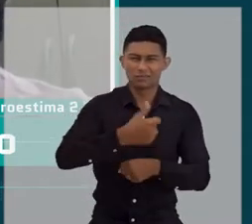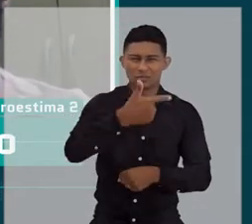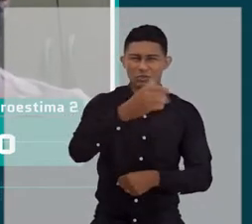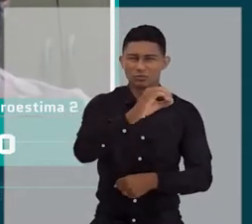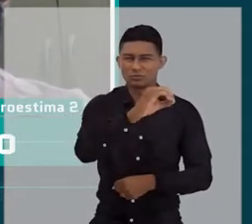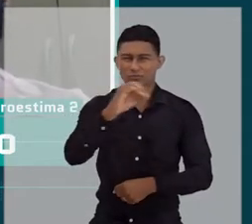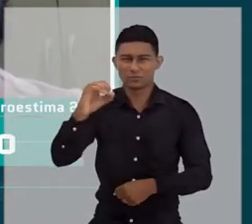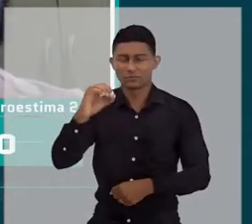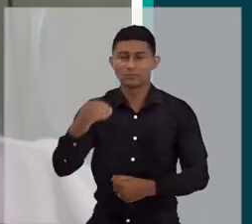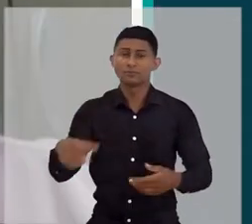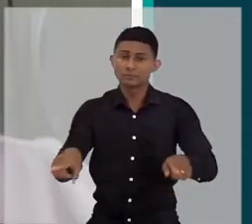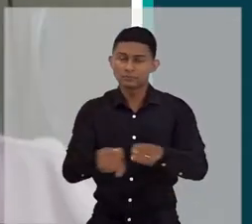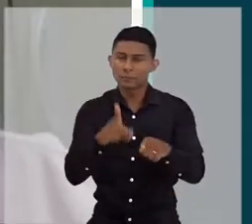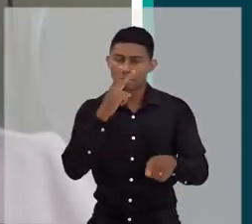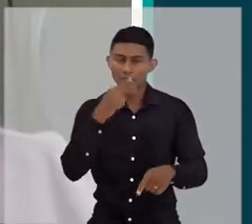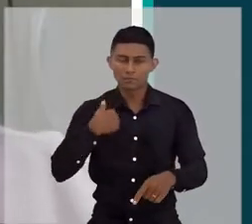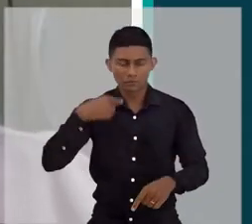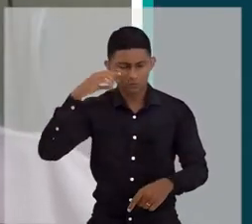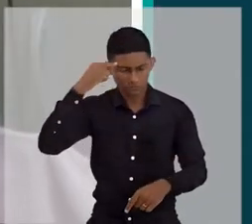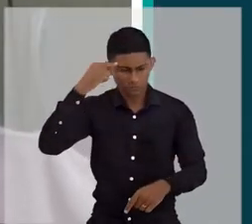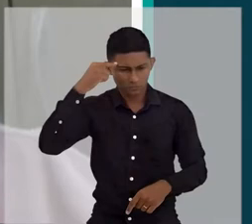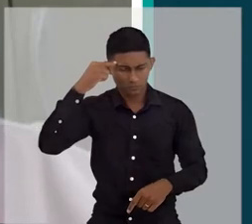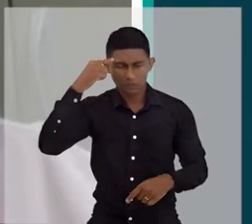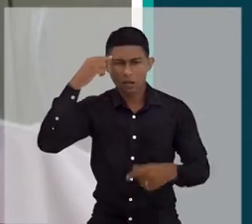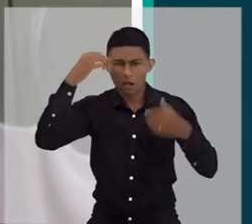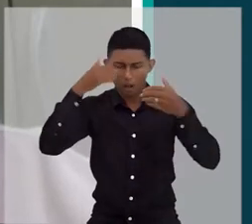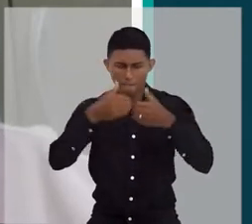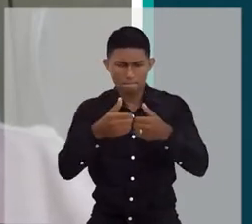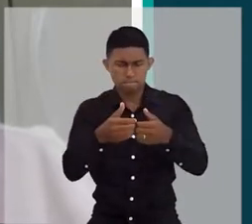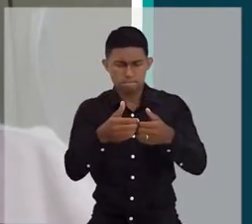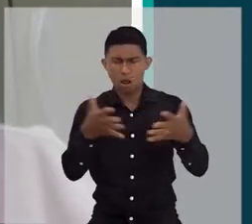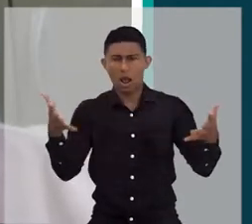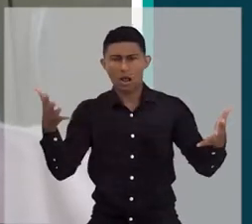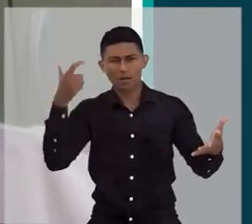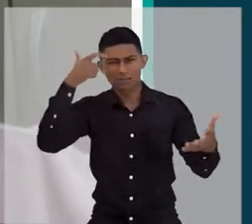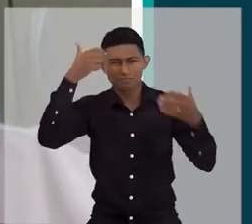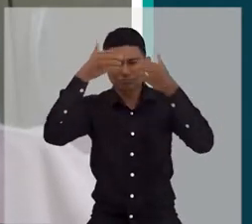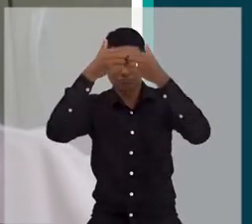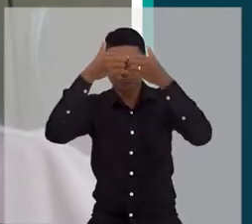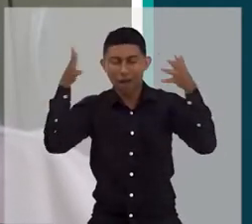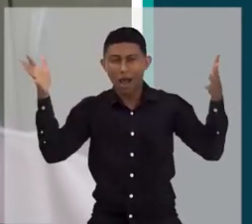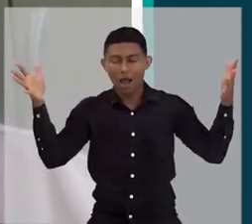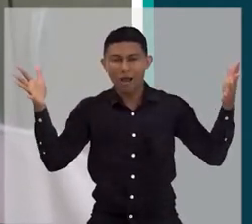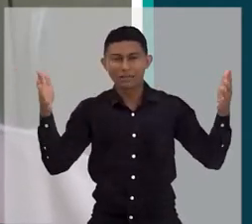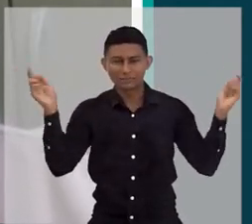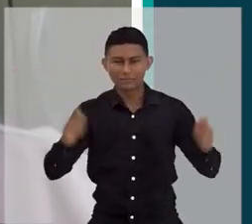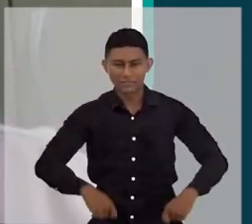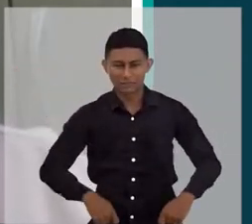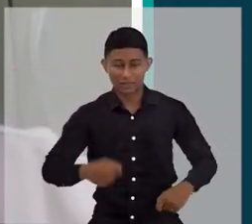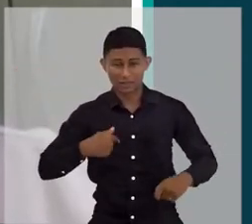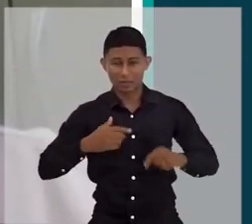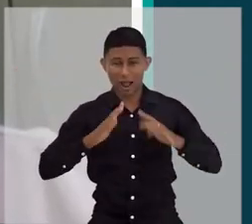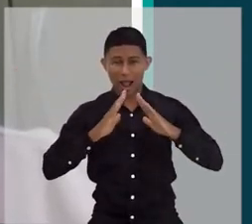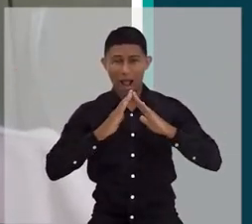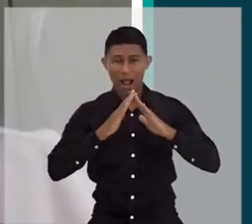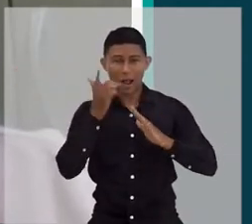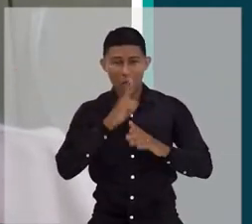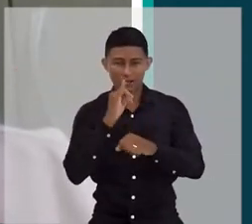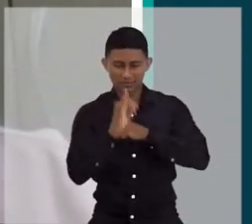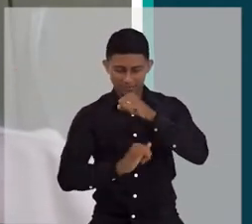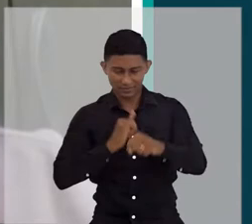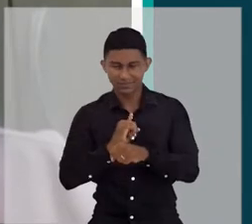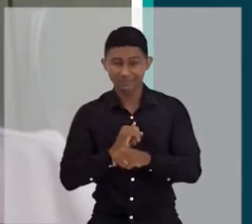2000, pra mim, abriu um mundo também. Eu podia acessar qualquer lugar da minha casa e era internet escada, né?